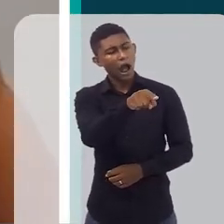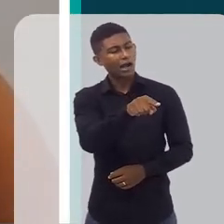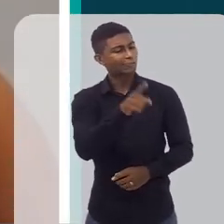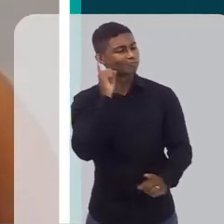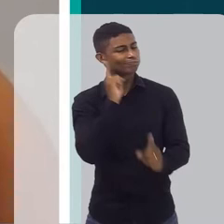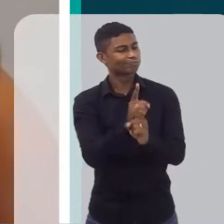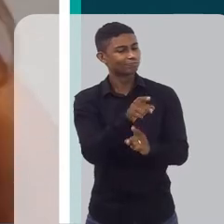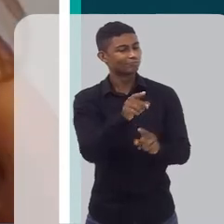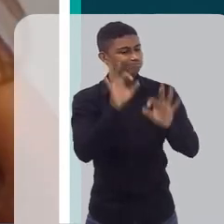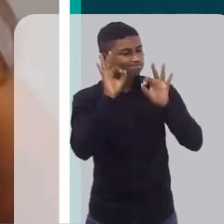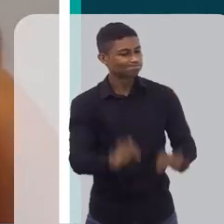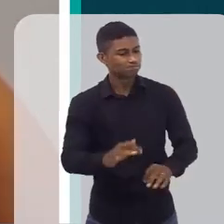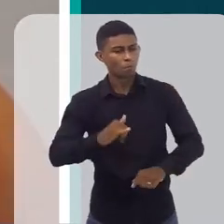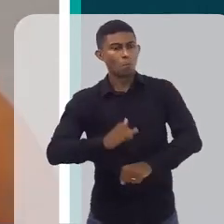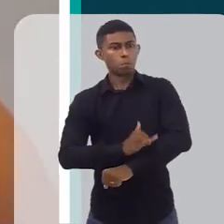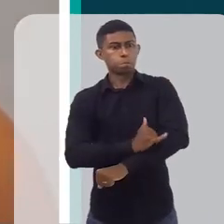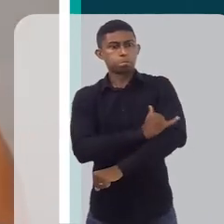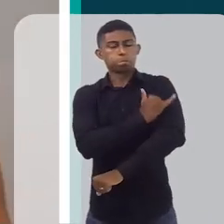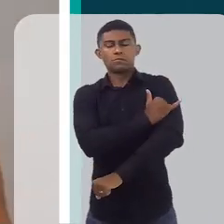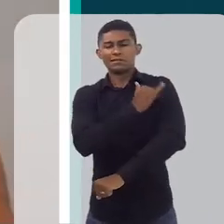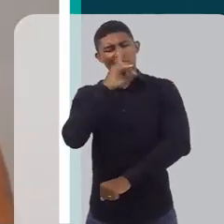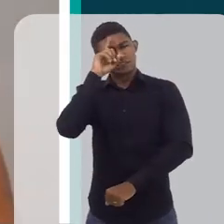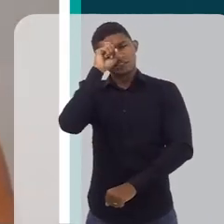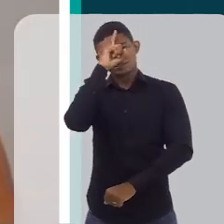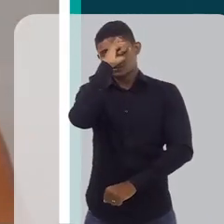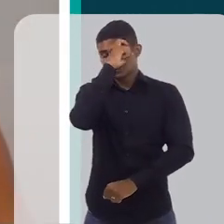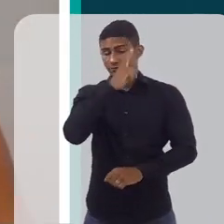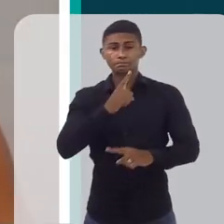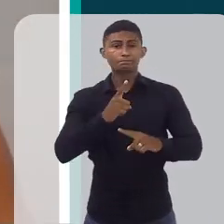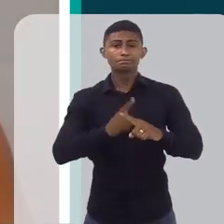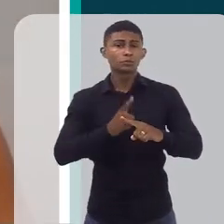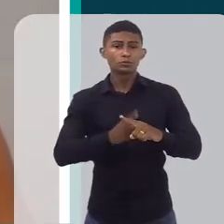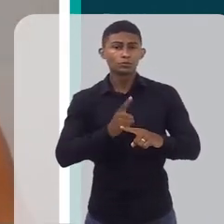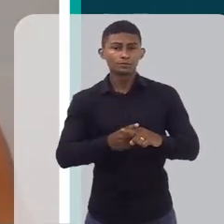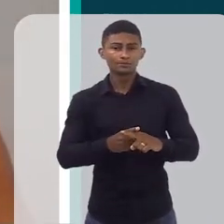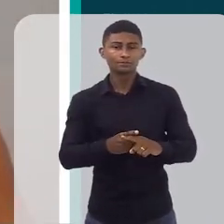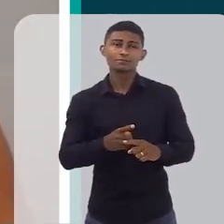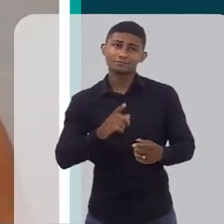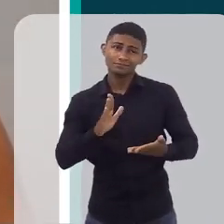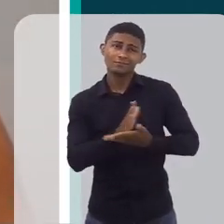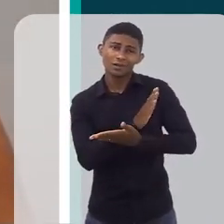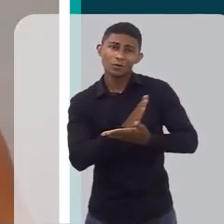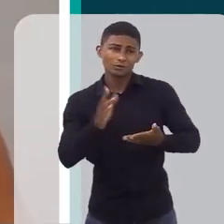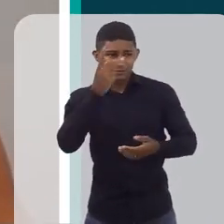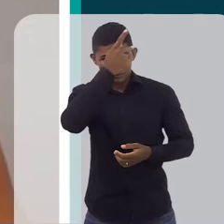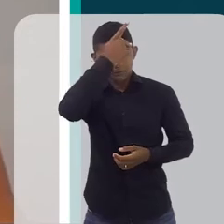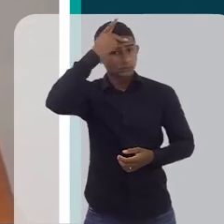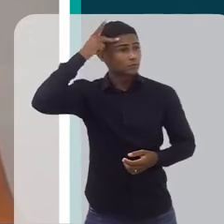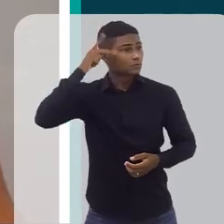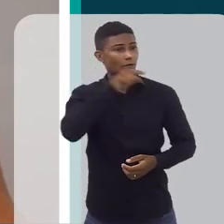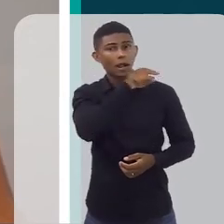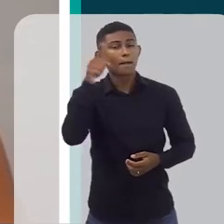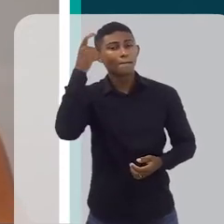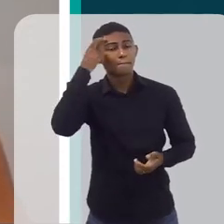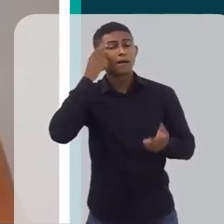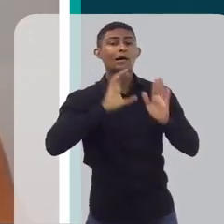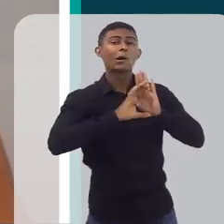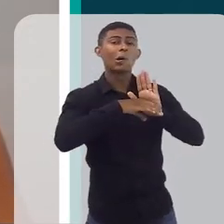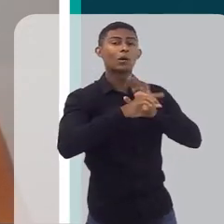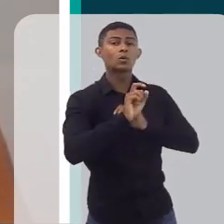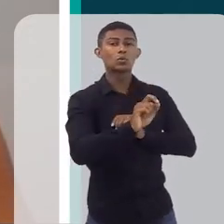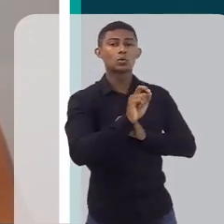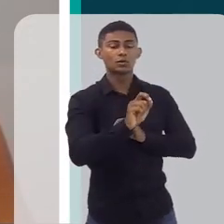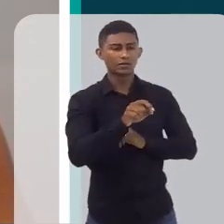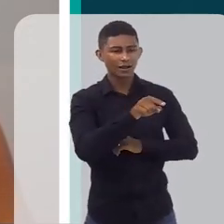você achar que a criança está obesa, né? Até porque existe aquele conceito que a criança gordinha é a